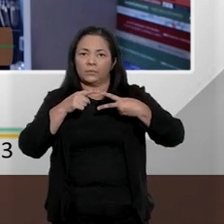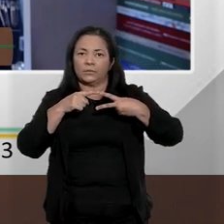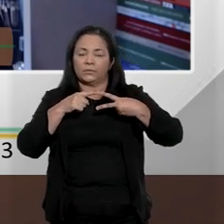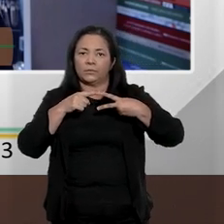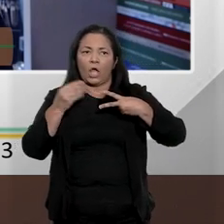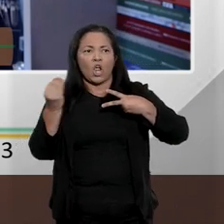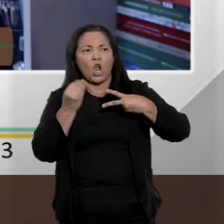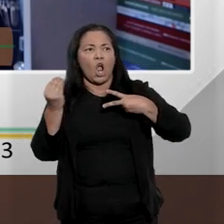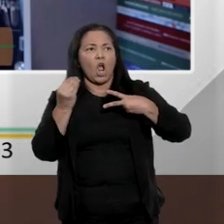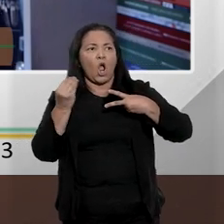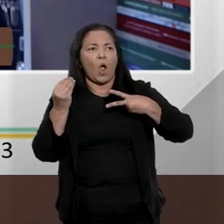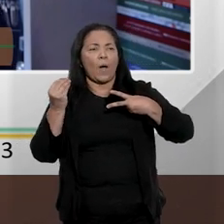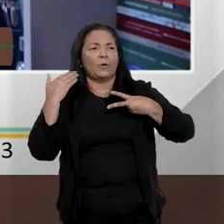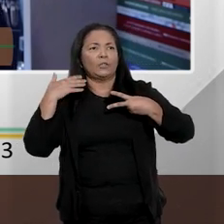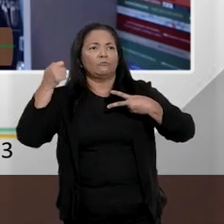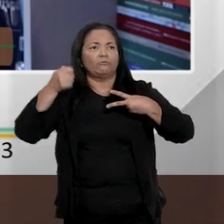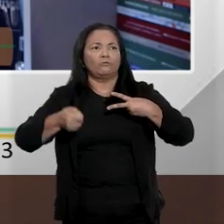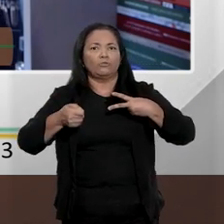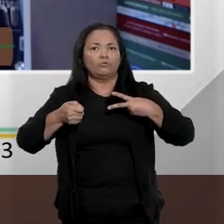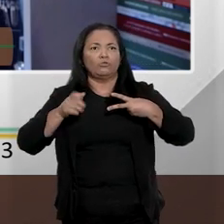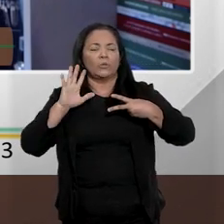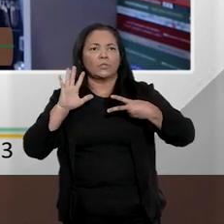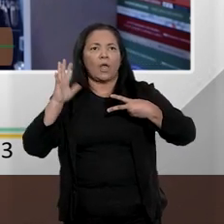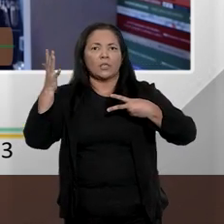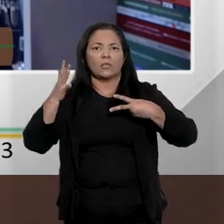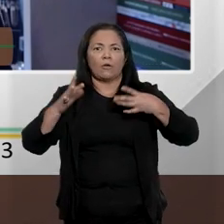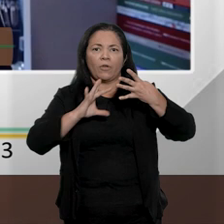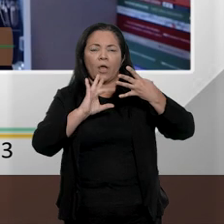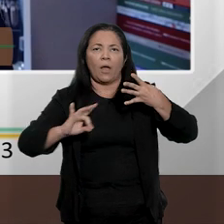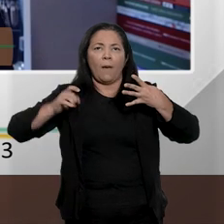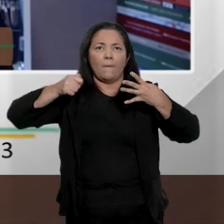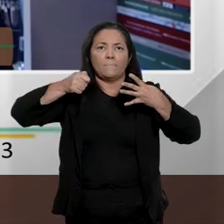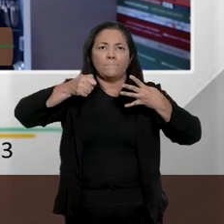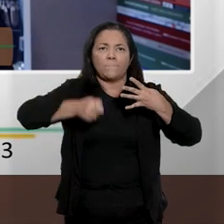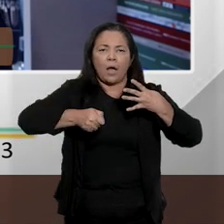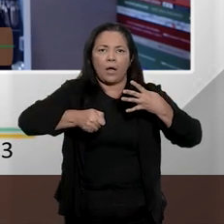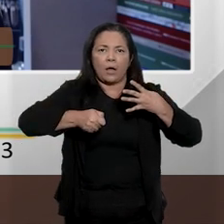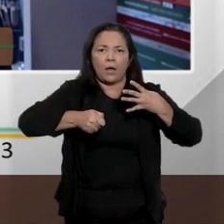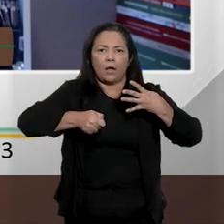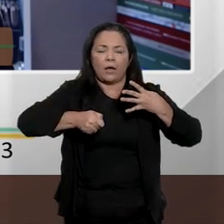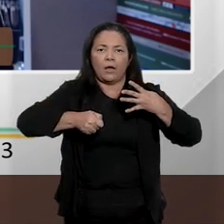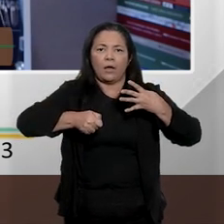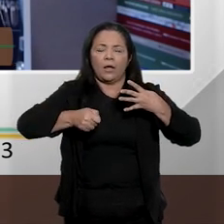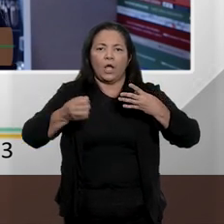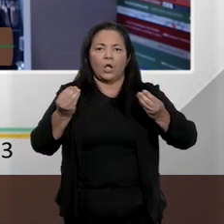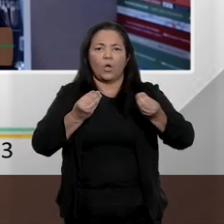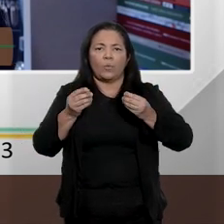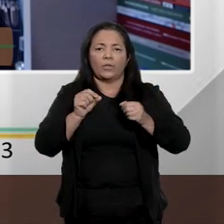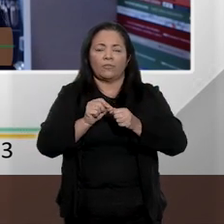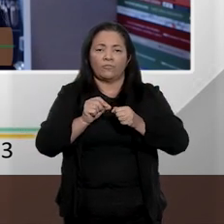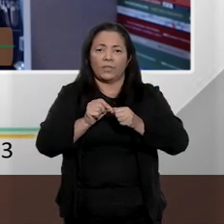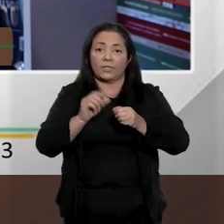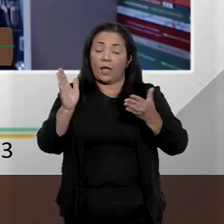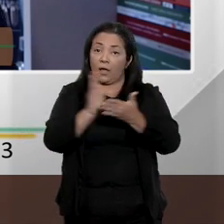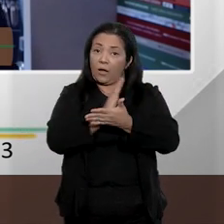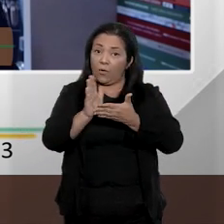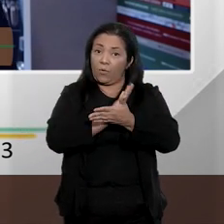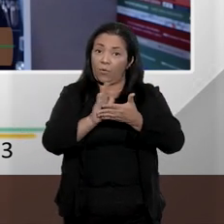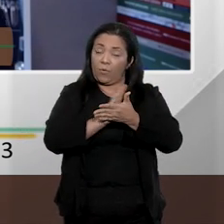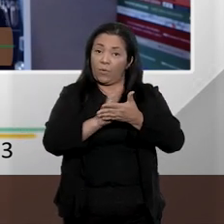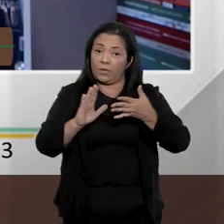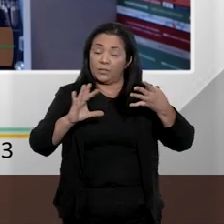decisões. É o fato de que, muitas vezes, decisões paradigmáticas como essa não são aplicadas,